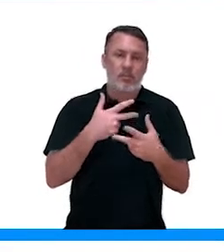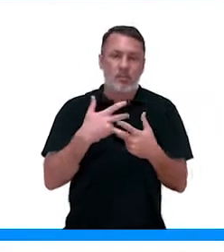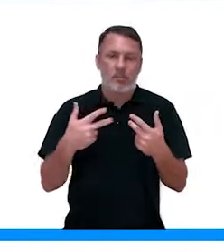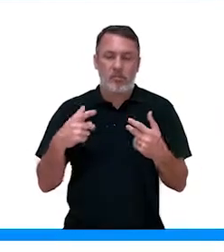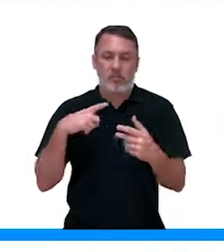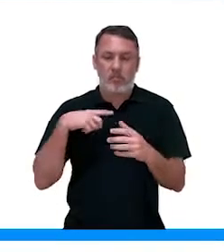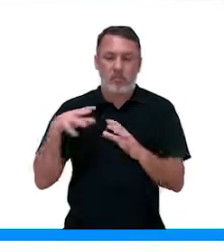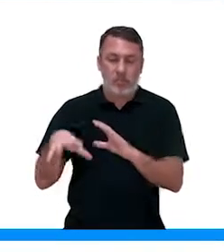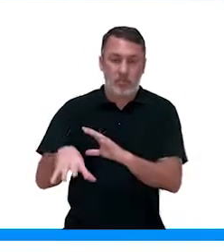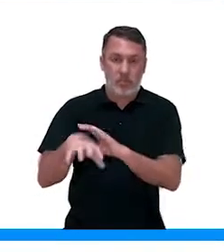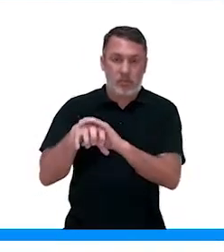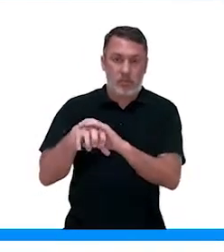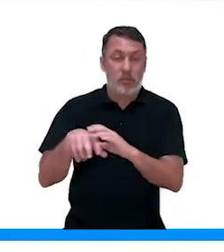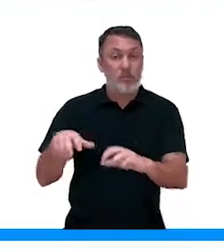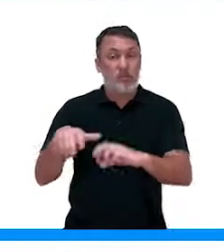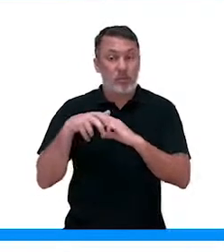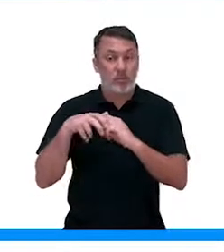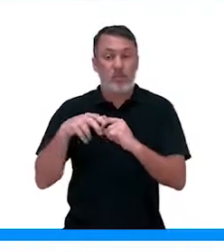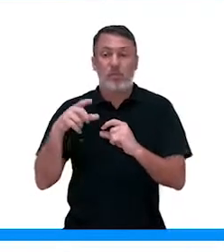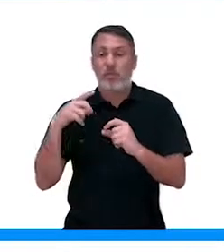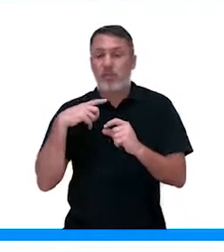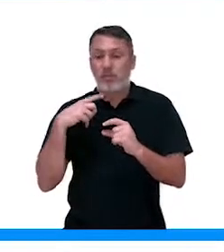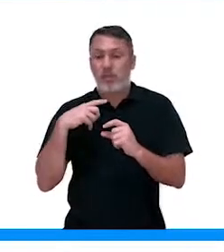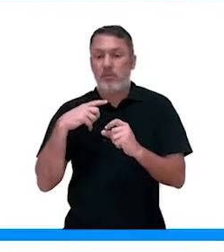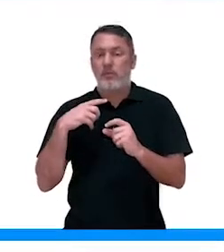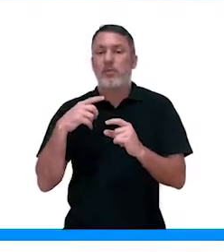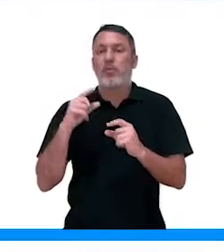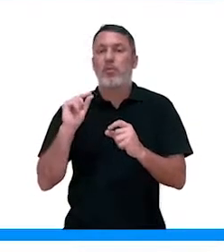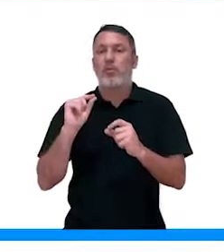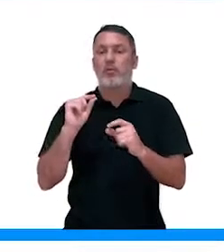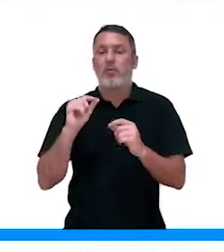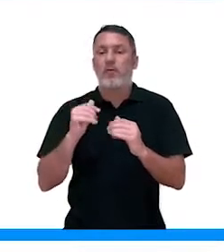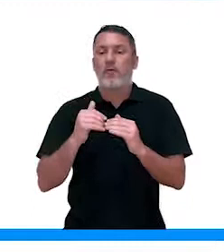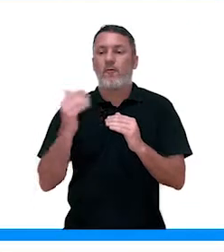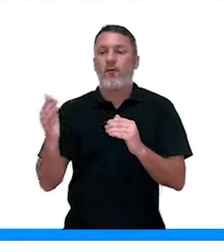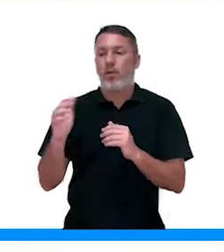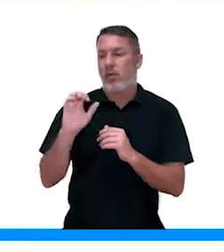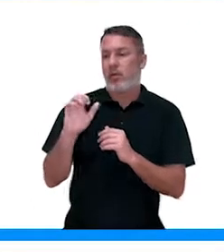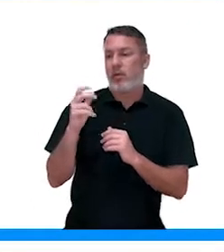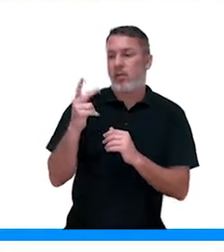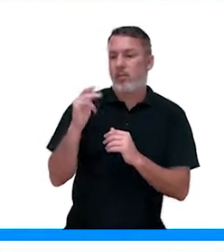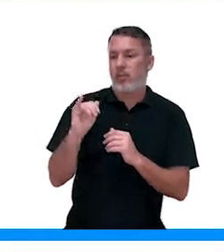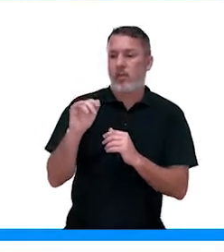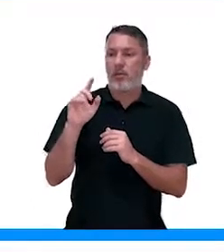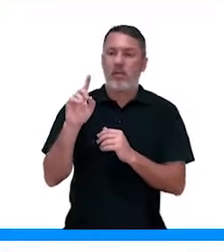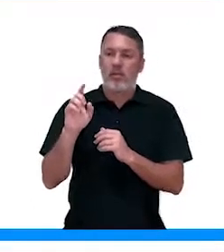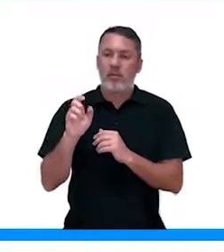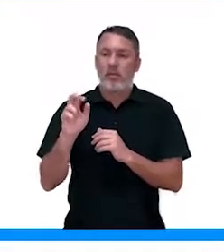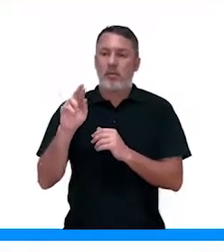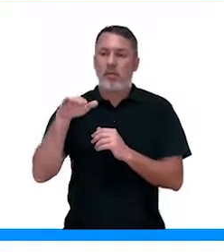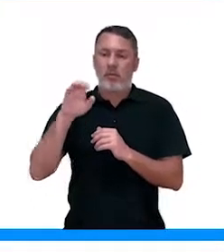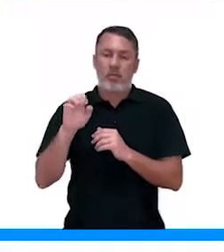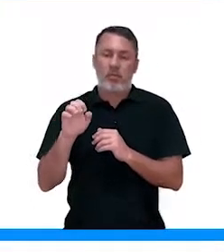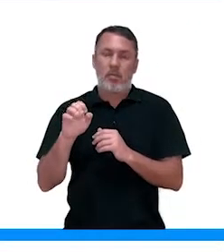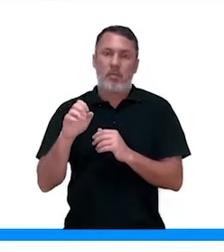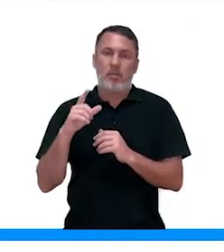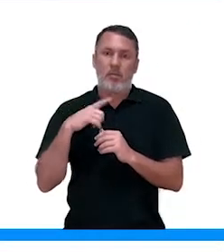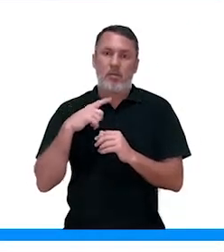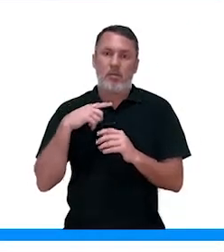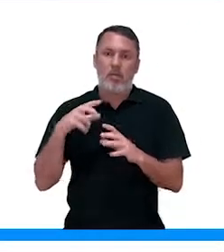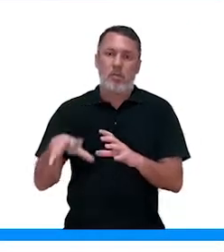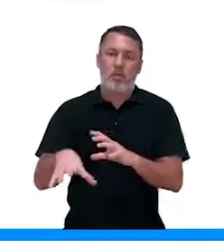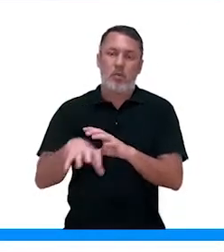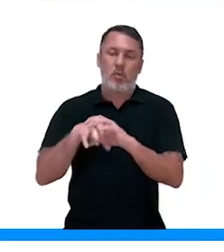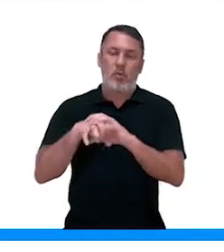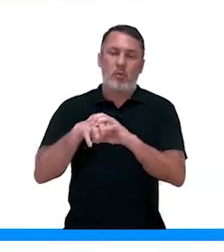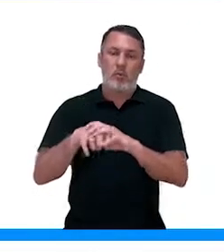Quando eles absorvem isso, esses sais, eles atravessam a epiderme e se deslocam para a região central